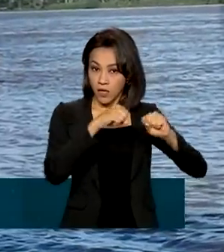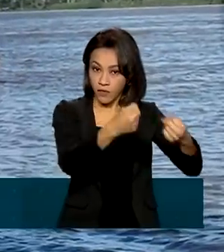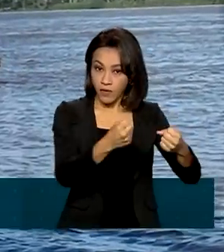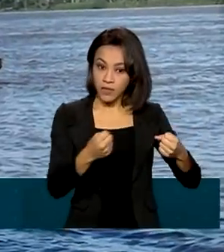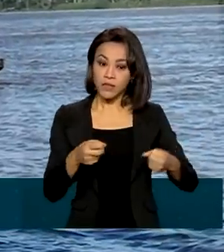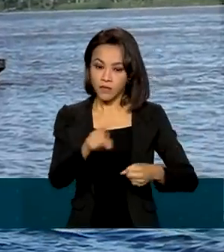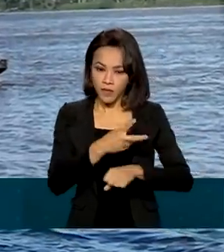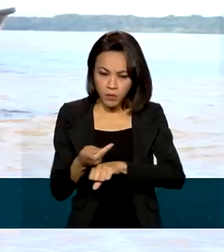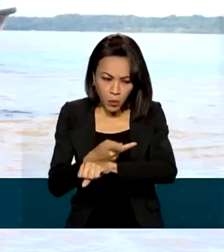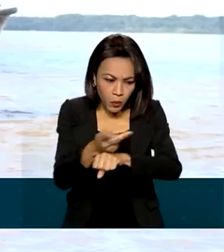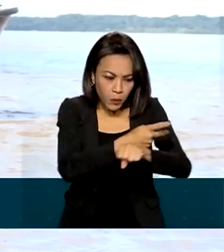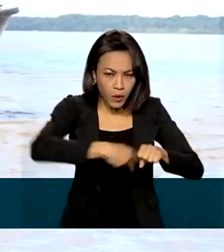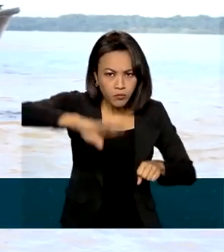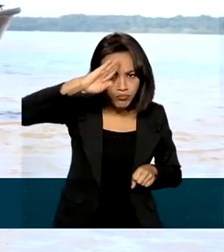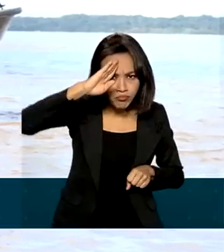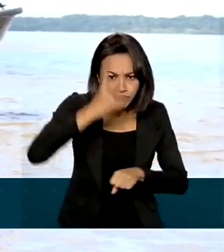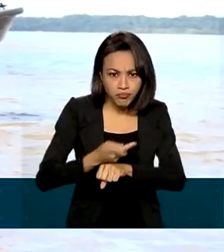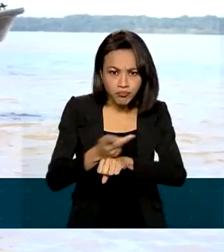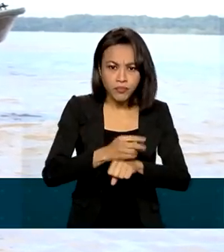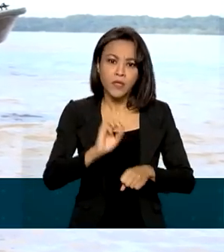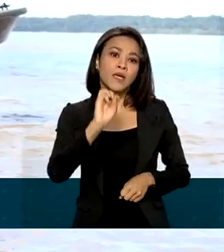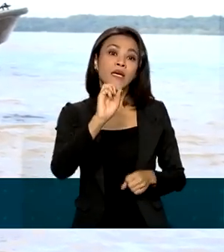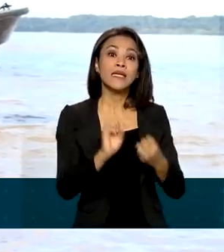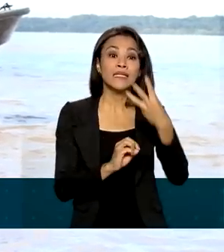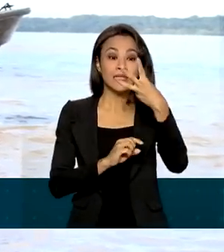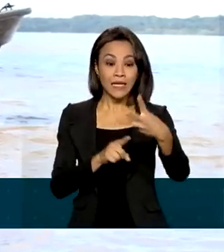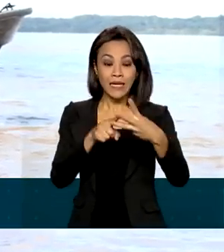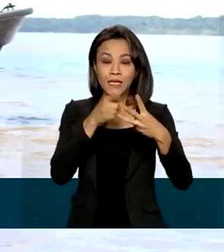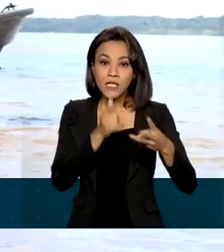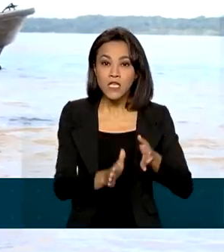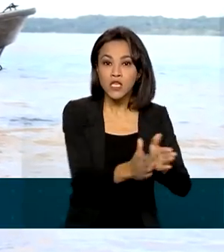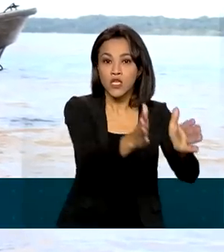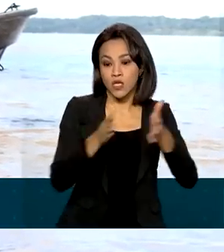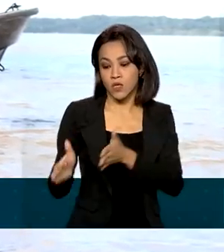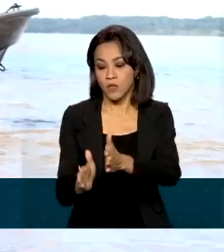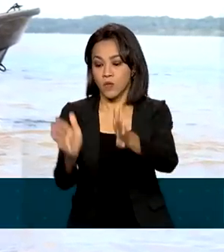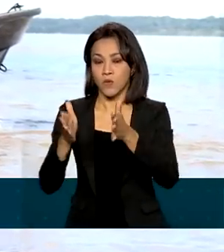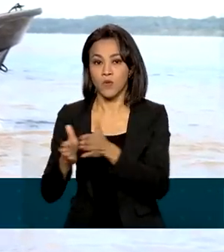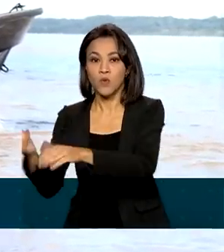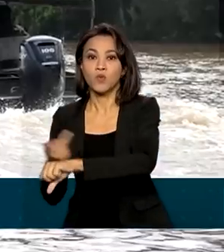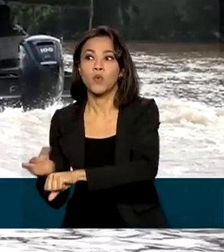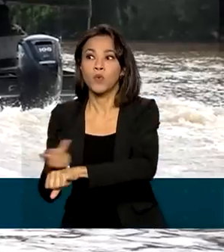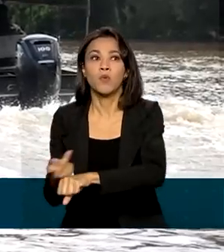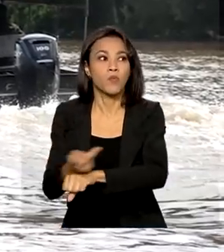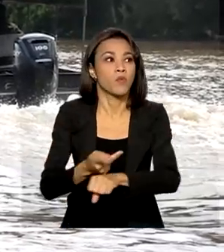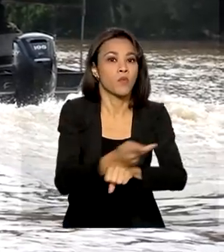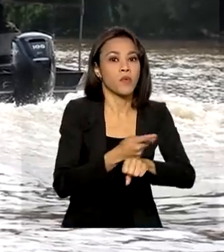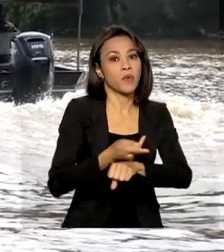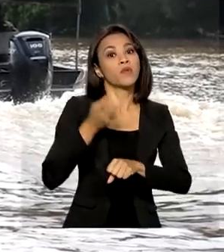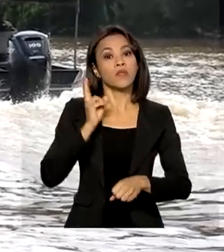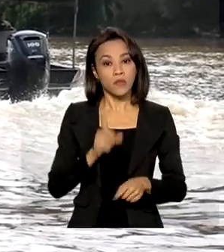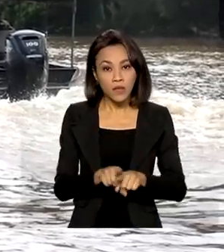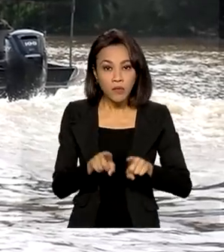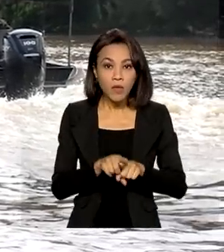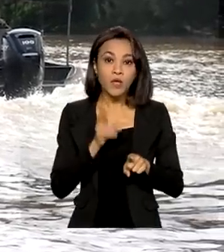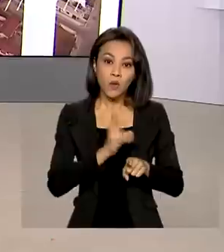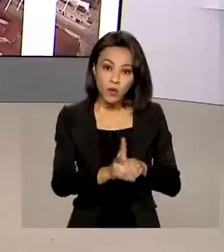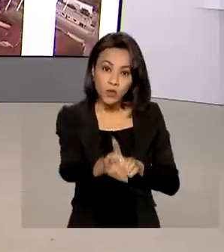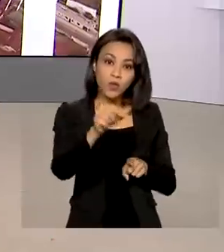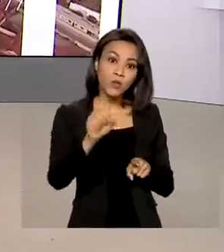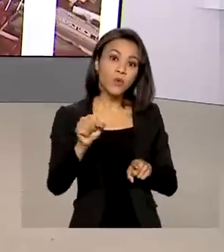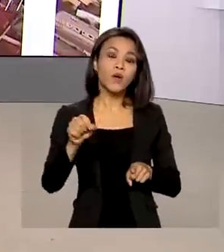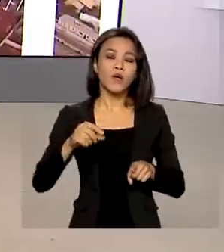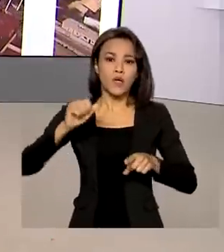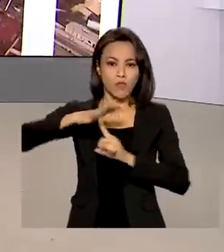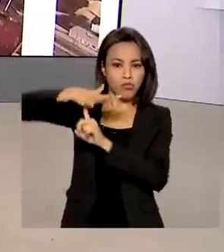fez uma varredura nos rios Javari, Itacoaí e Itu, no interior do estado. As buscas também estão sendo feitas do alto, com